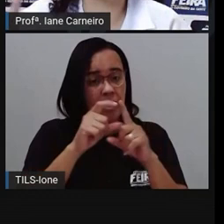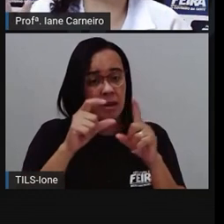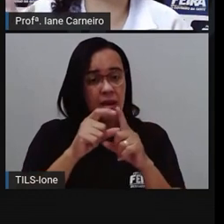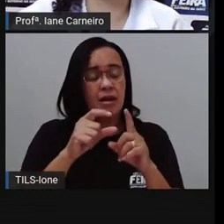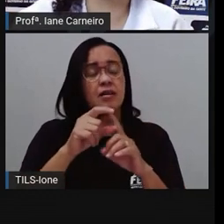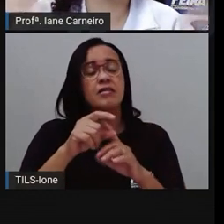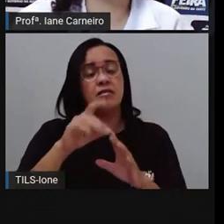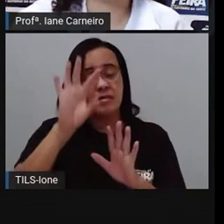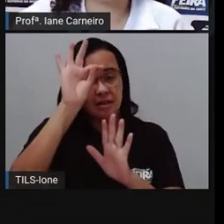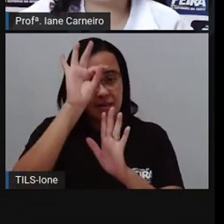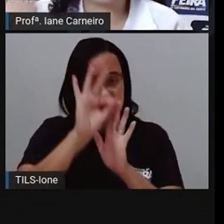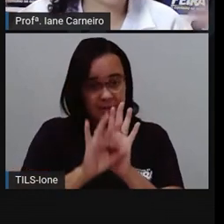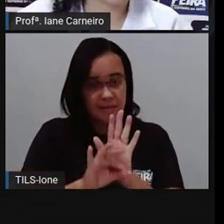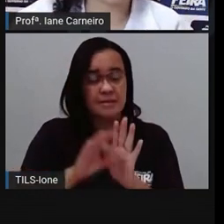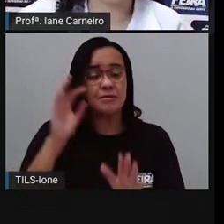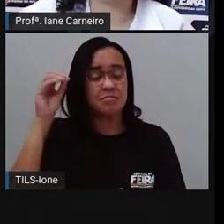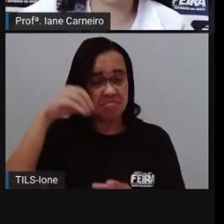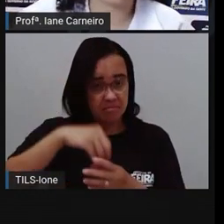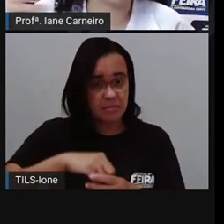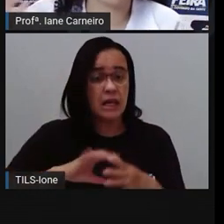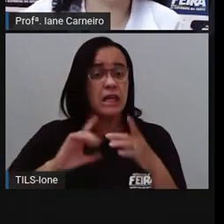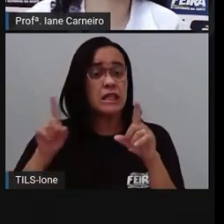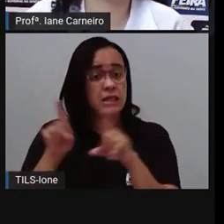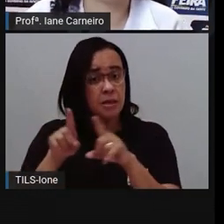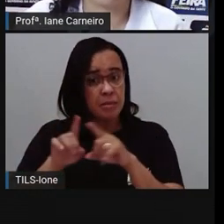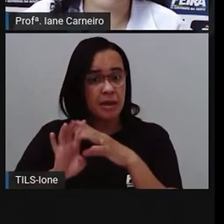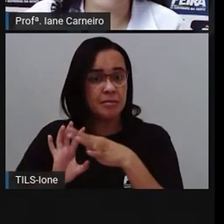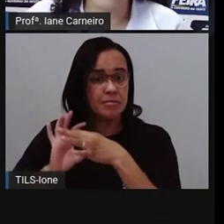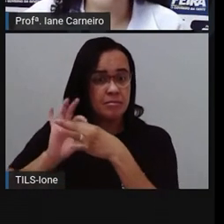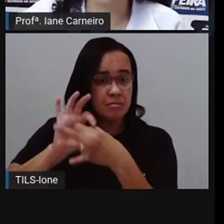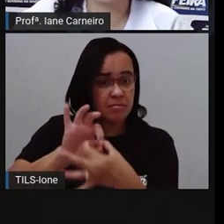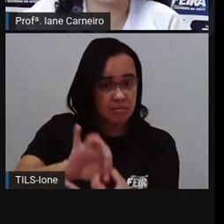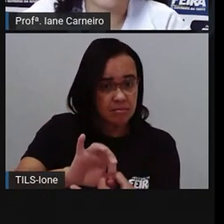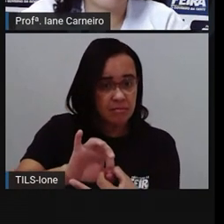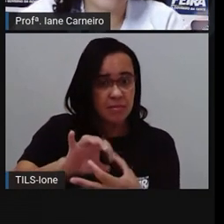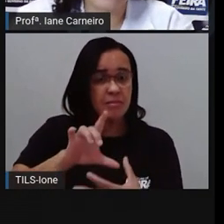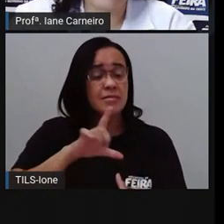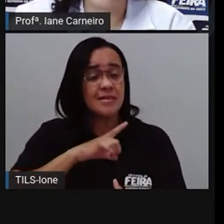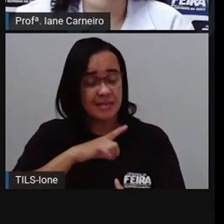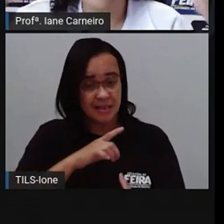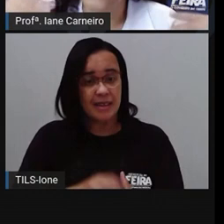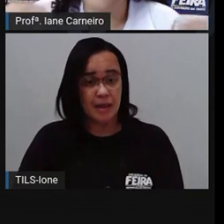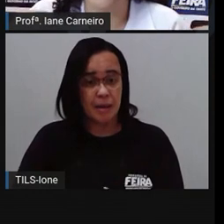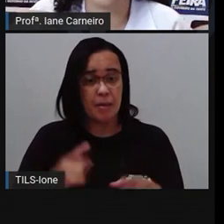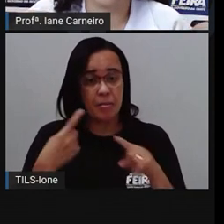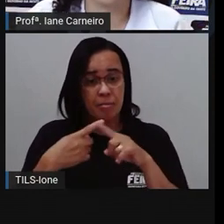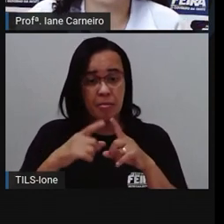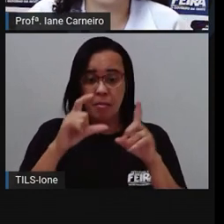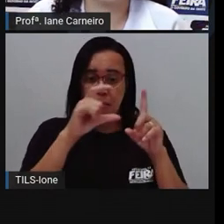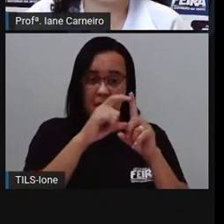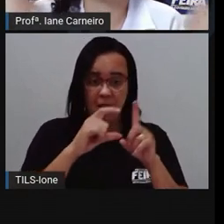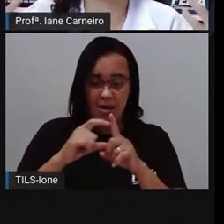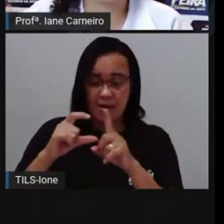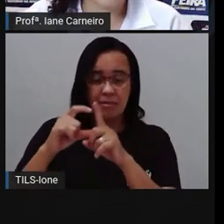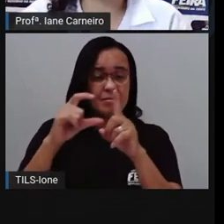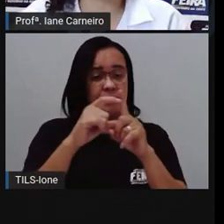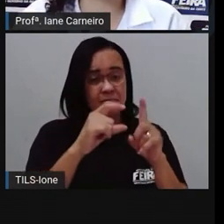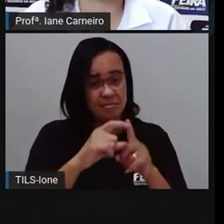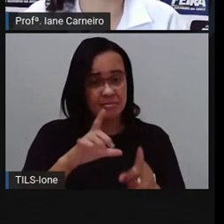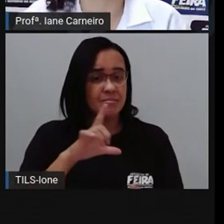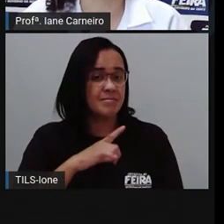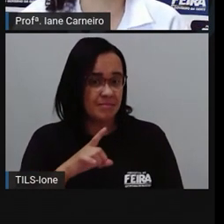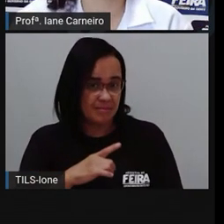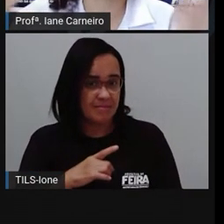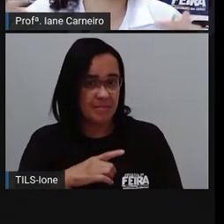vai trabalhar de qualquer forma as palavras, né? As palavras estão aí à nossa volta, né? Elas querem